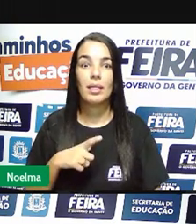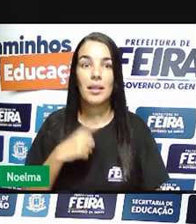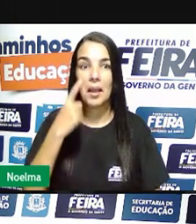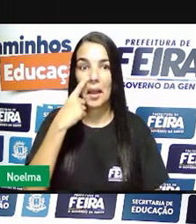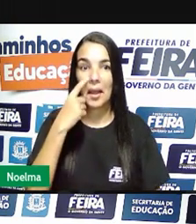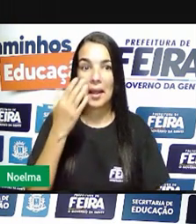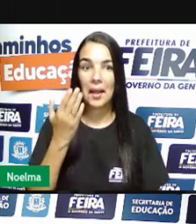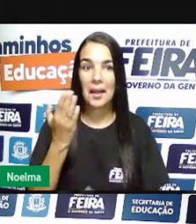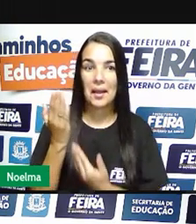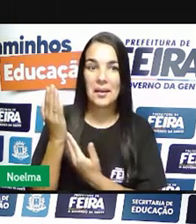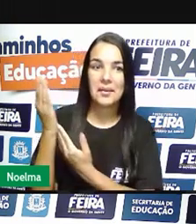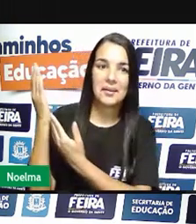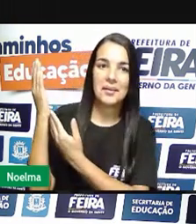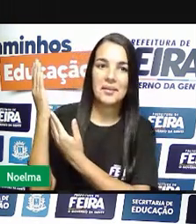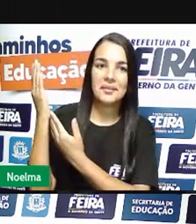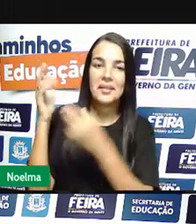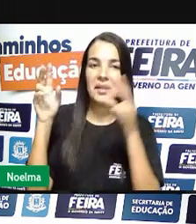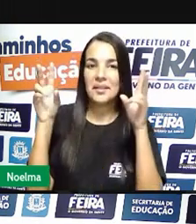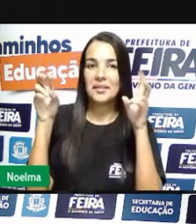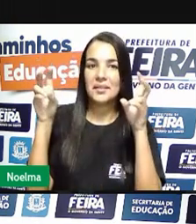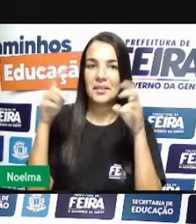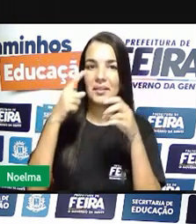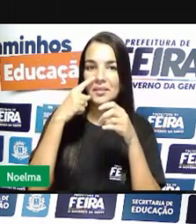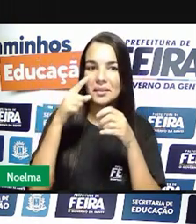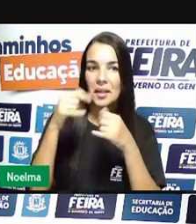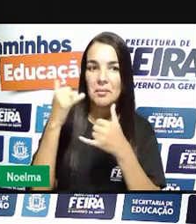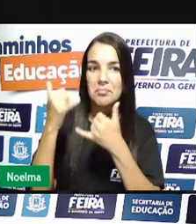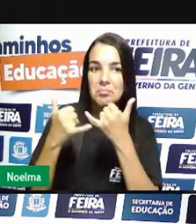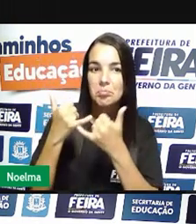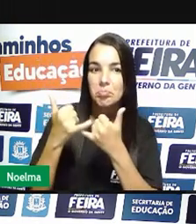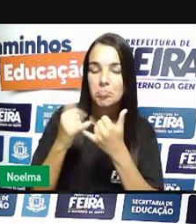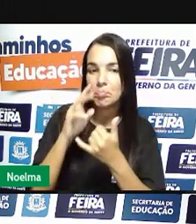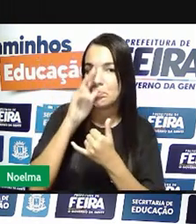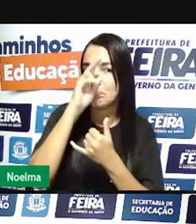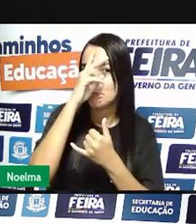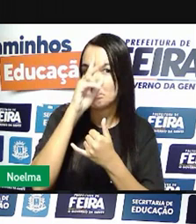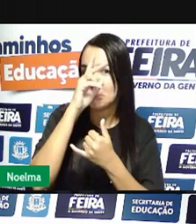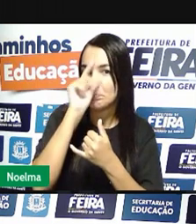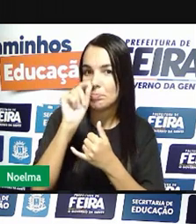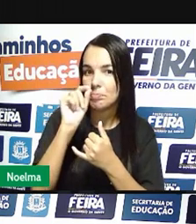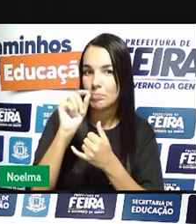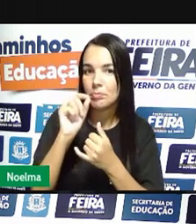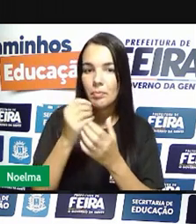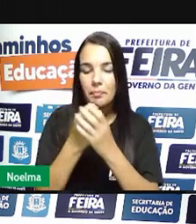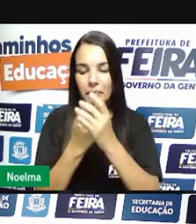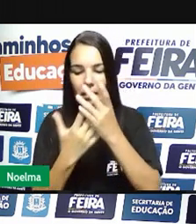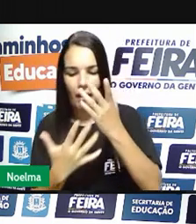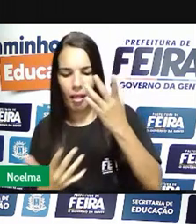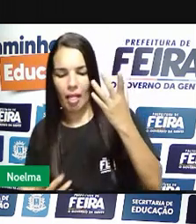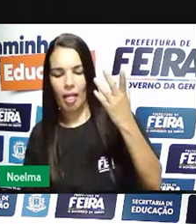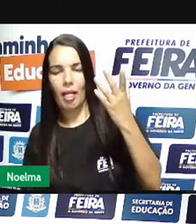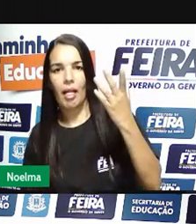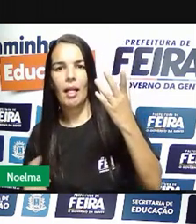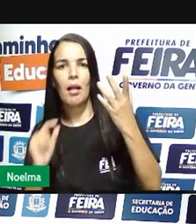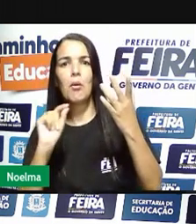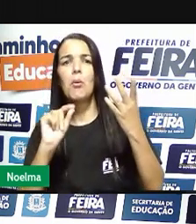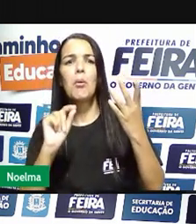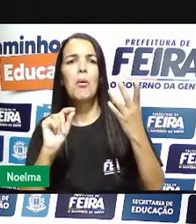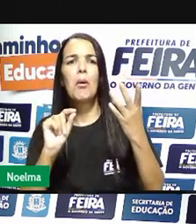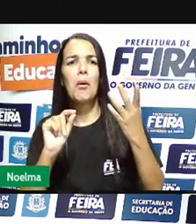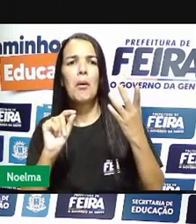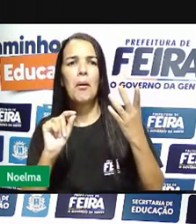desse título, né? Uma charge que fala sobre isso, onde fala assim, derrama. Que diabo será isso?